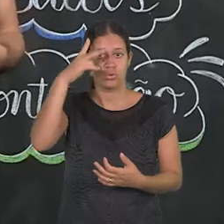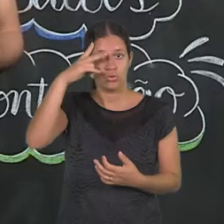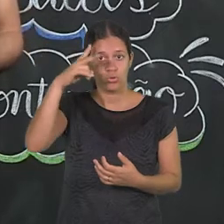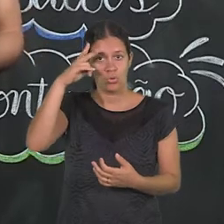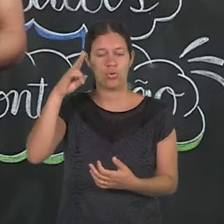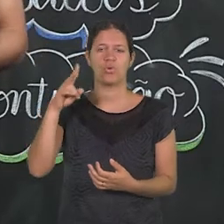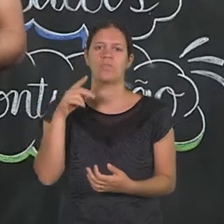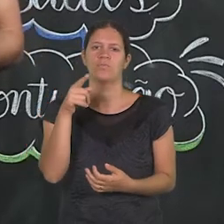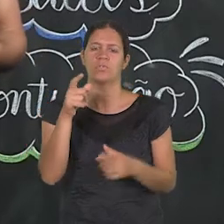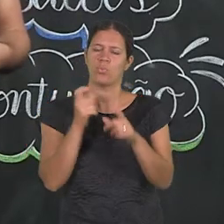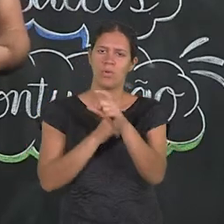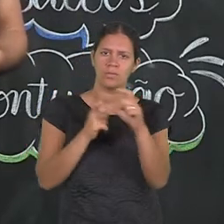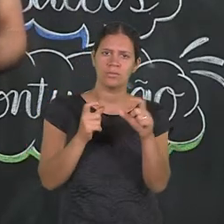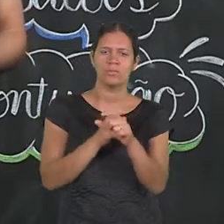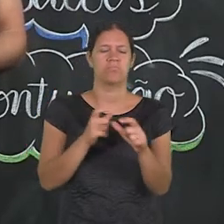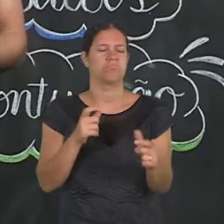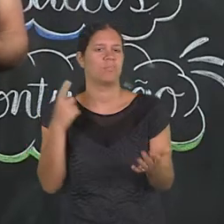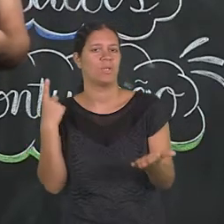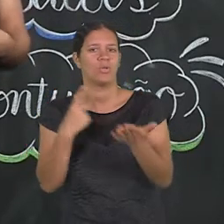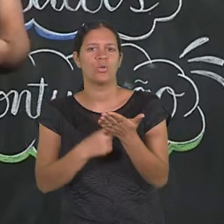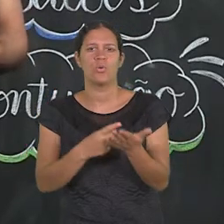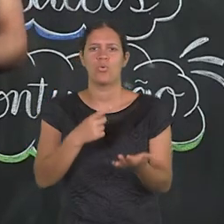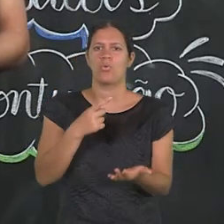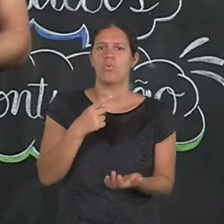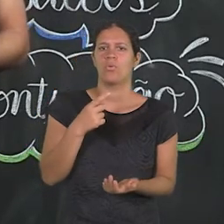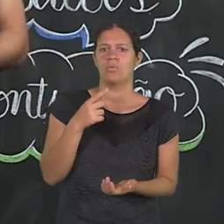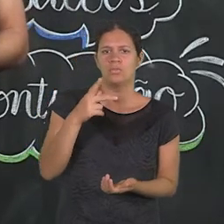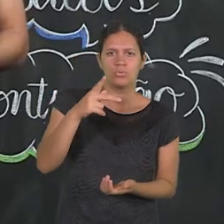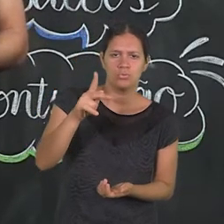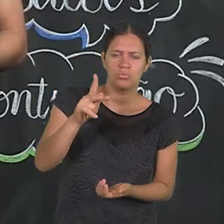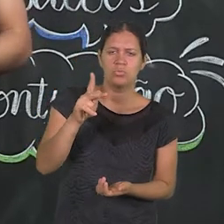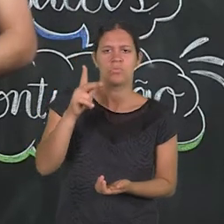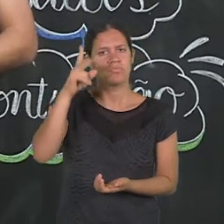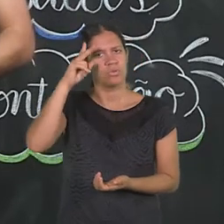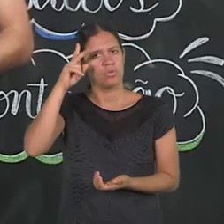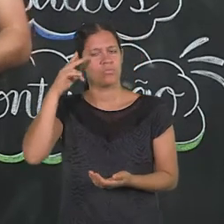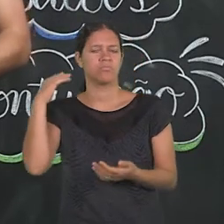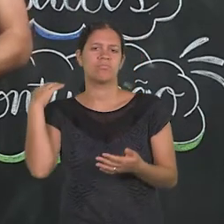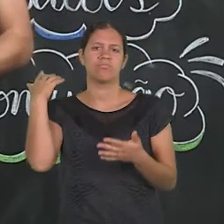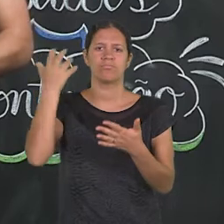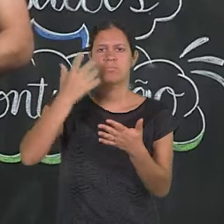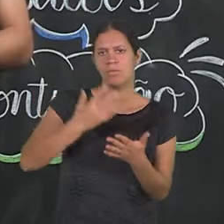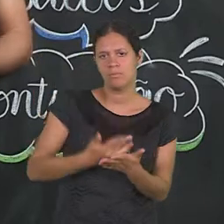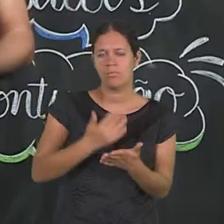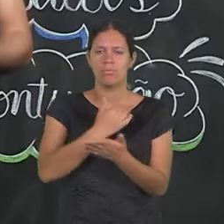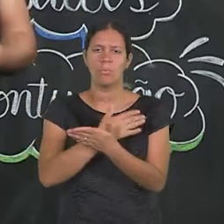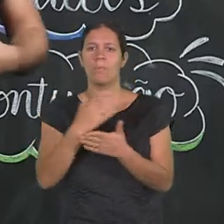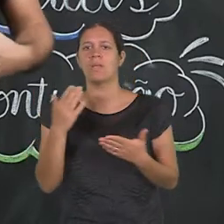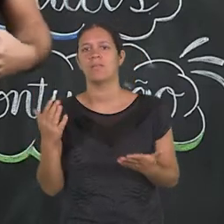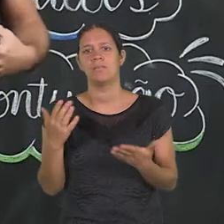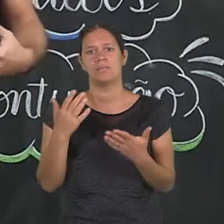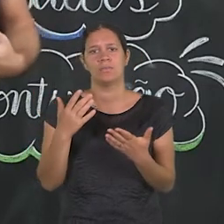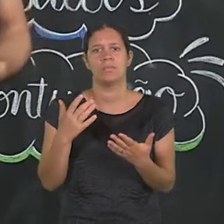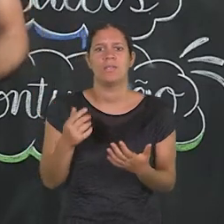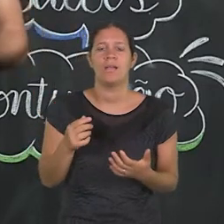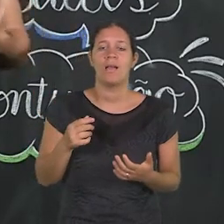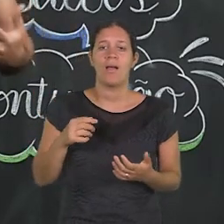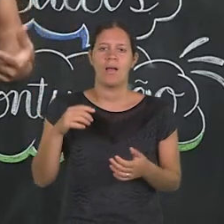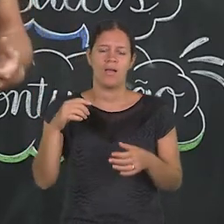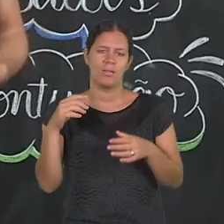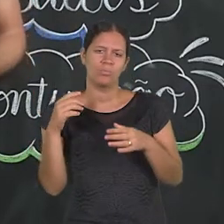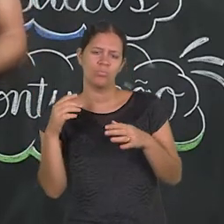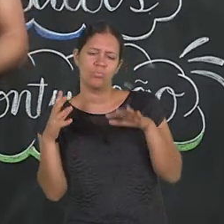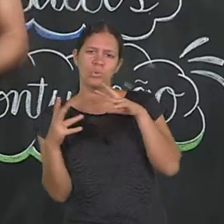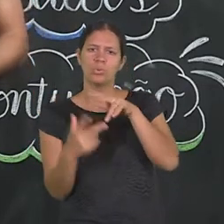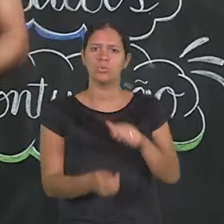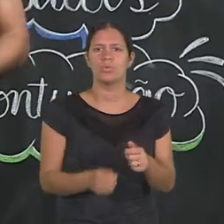de alguma história em quadrinhos que marcou a sua infância, marcou a sua história, porque são gêneros muito comuns nesse começo do acesso